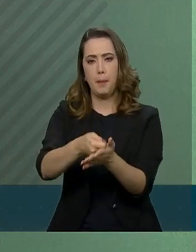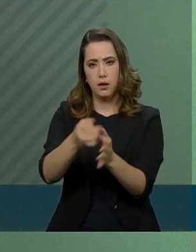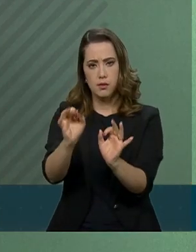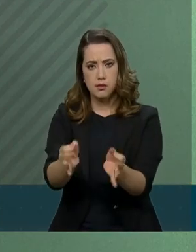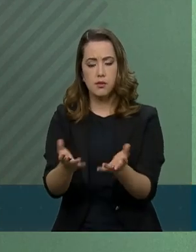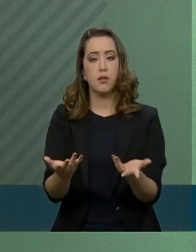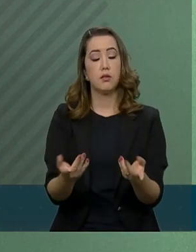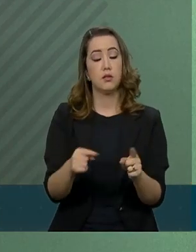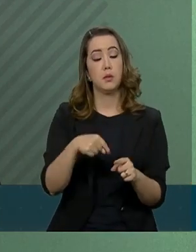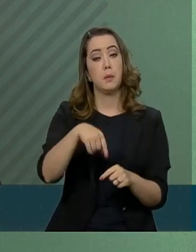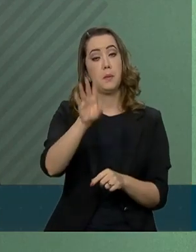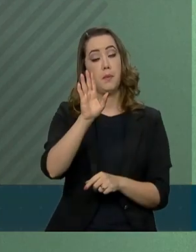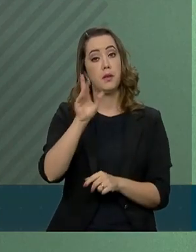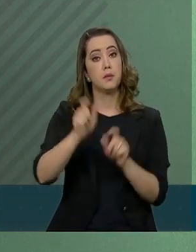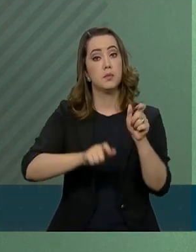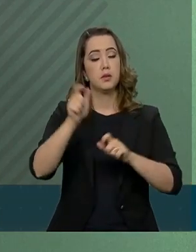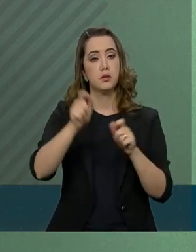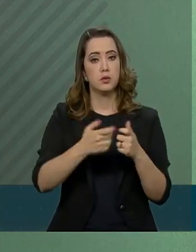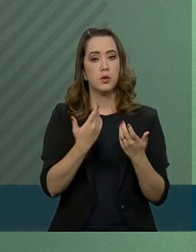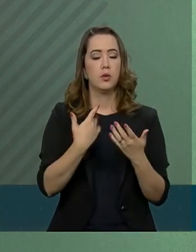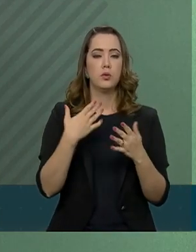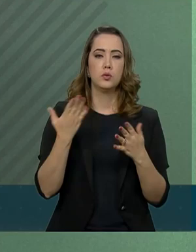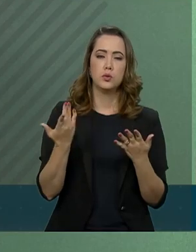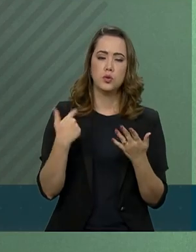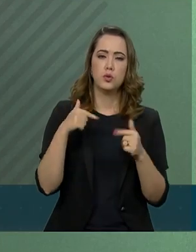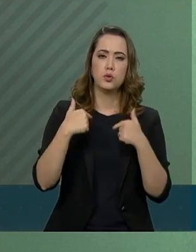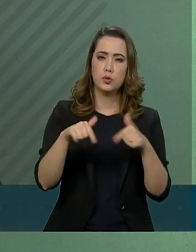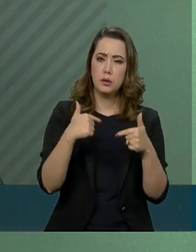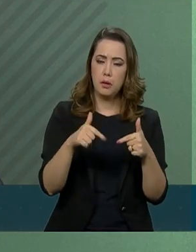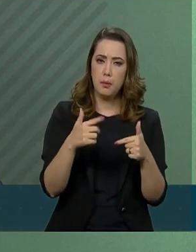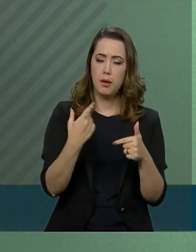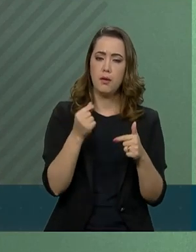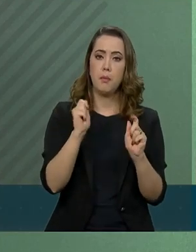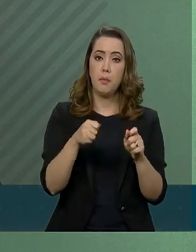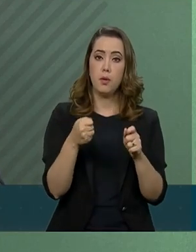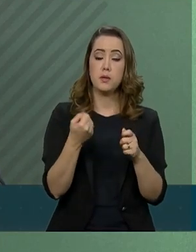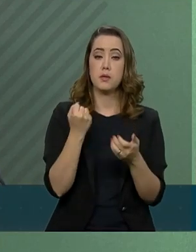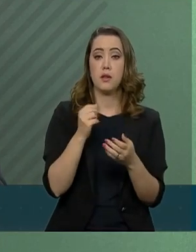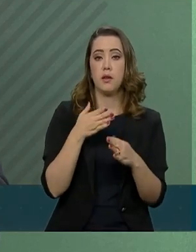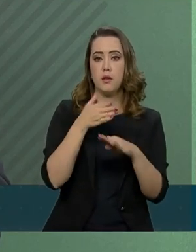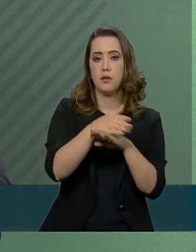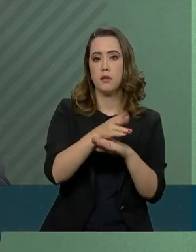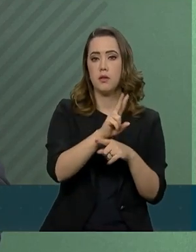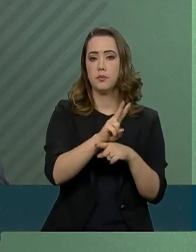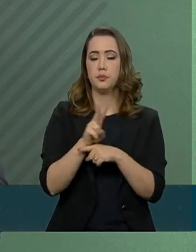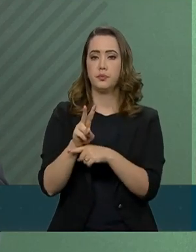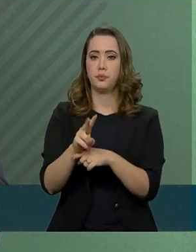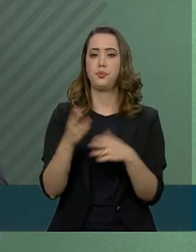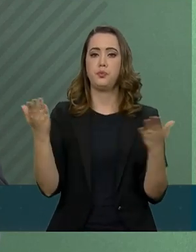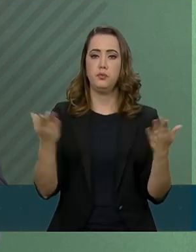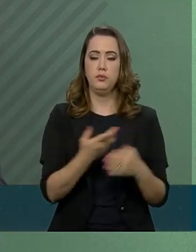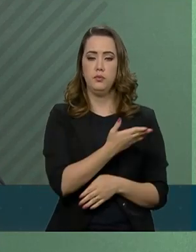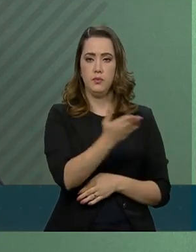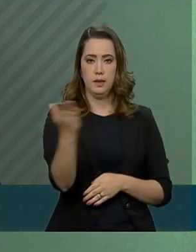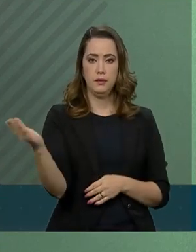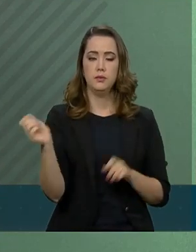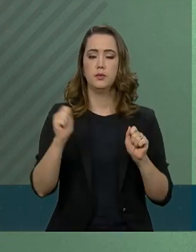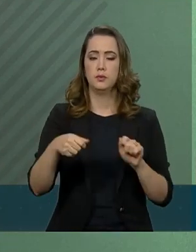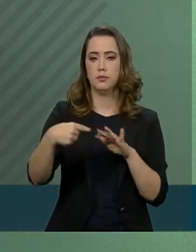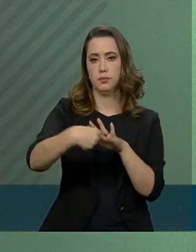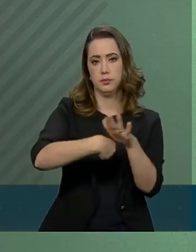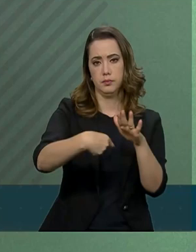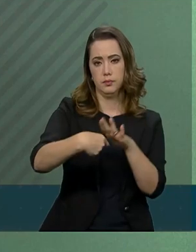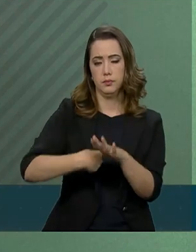inclusão da população, em geral, no mercado de crédito. Coloco-me agora à disposição para outras